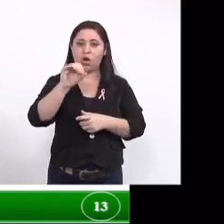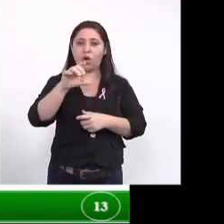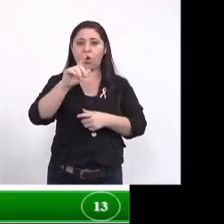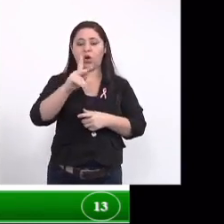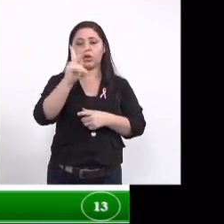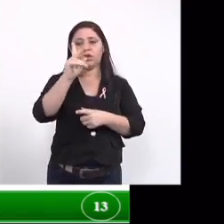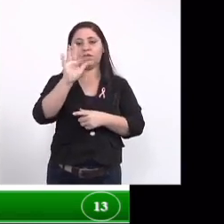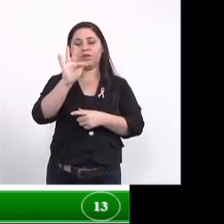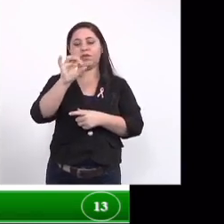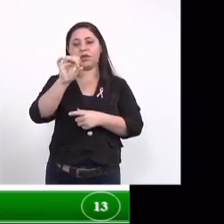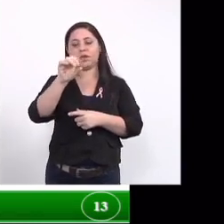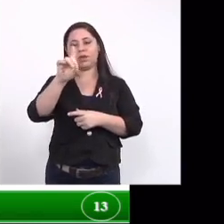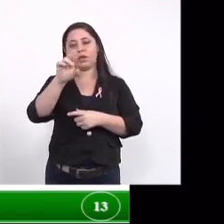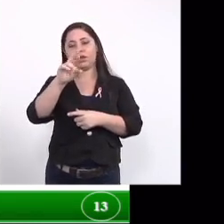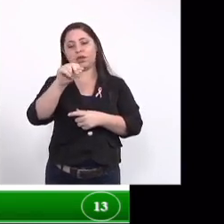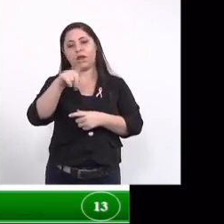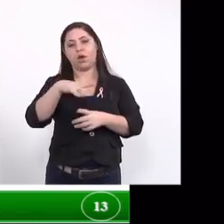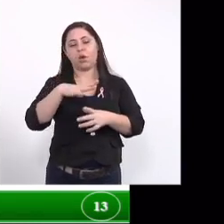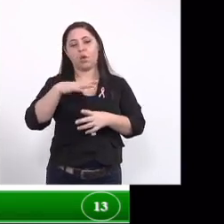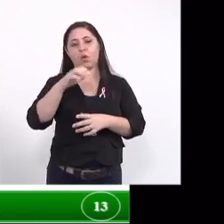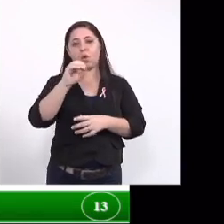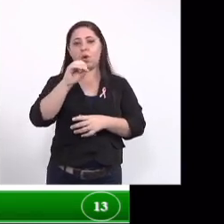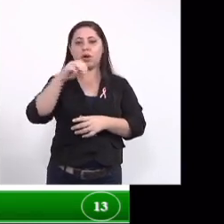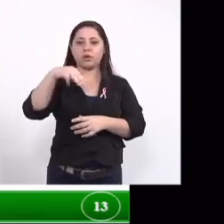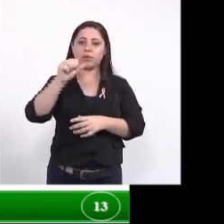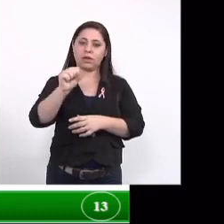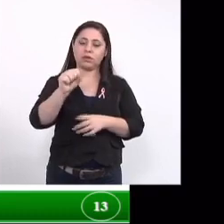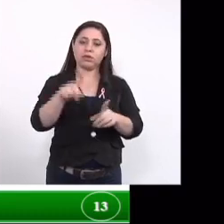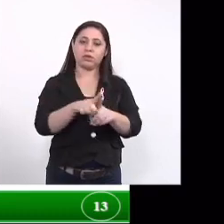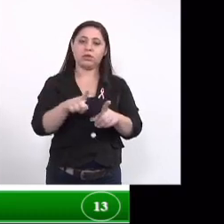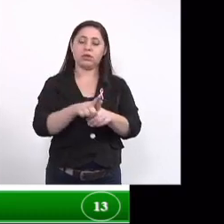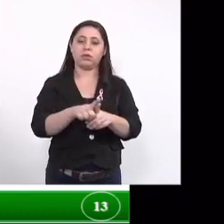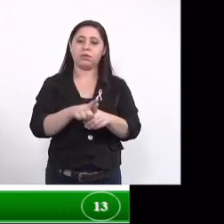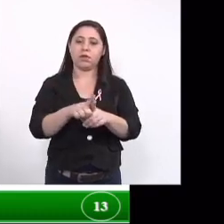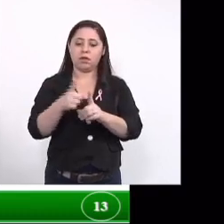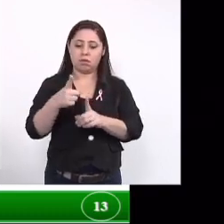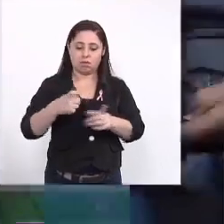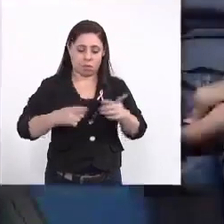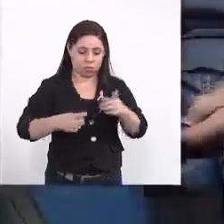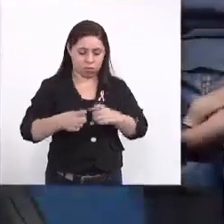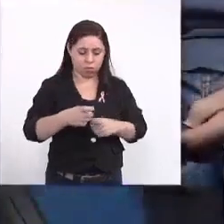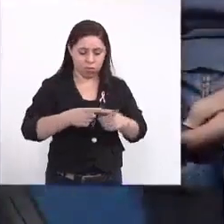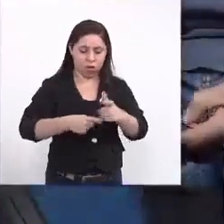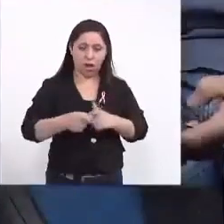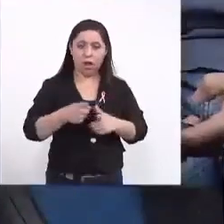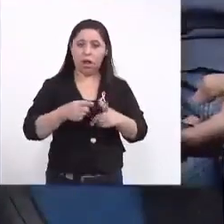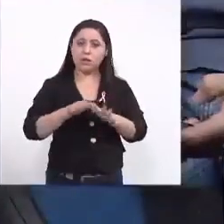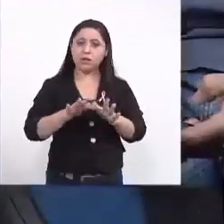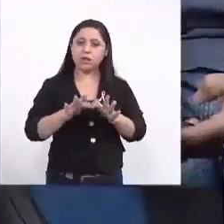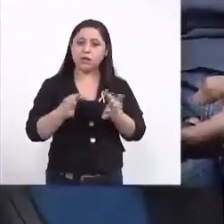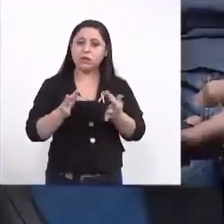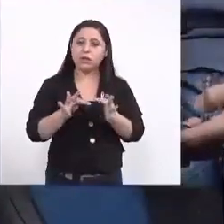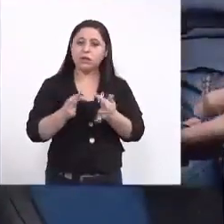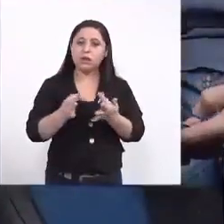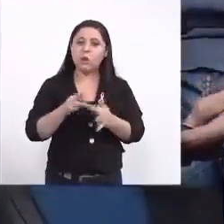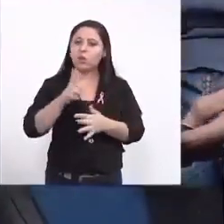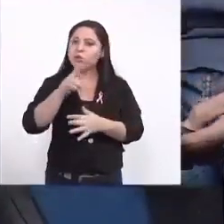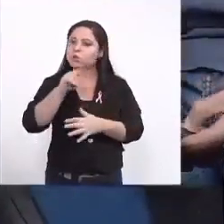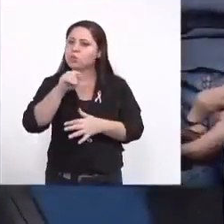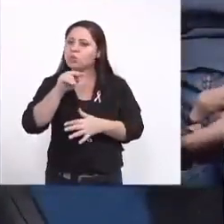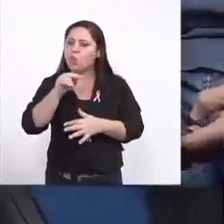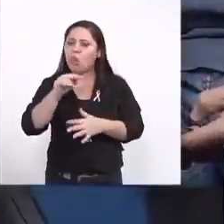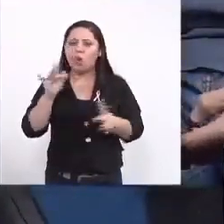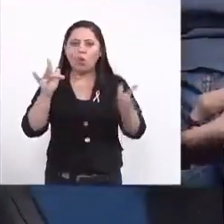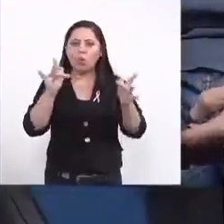as linhagens que são preconizadas pela Organização Mundial da Saúde e são larvas que são sensíveis ou seja elas nunca entraram em